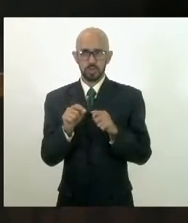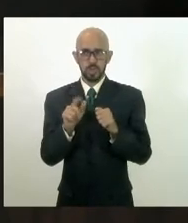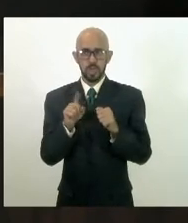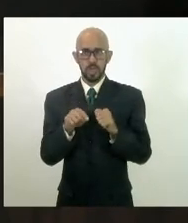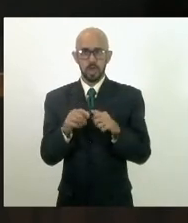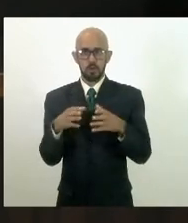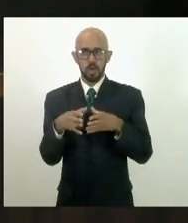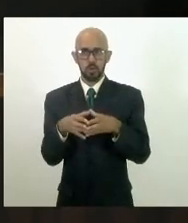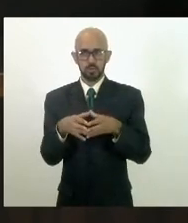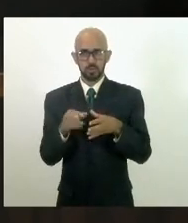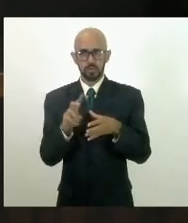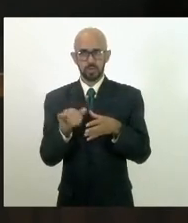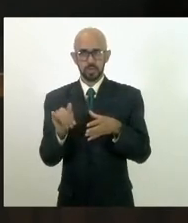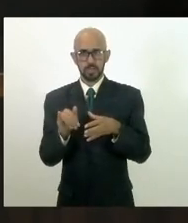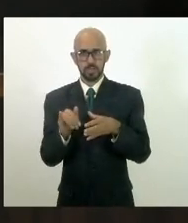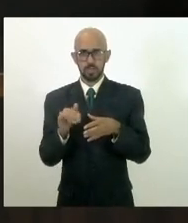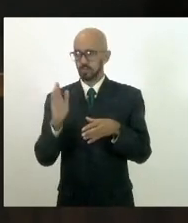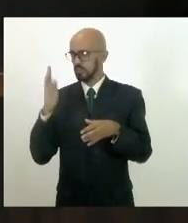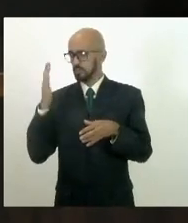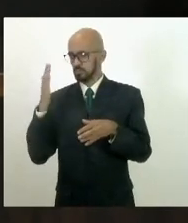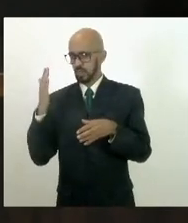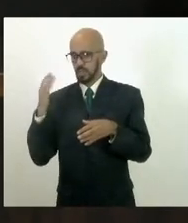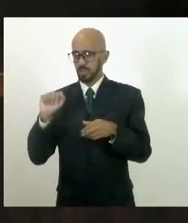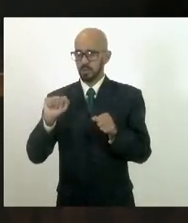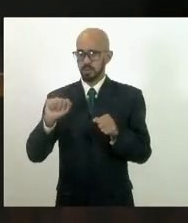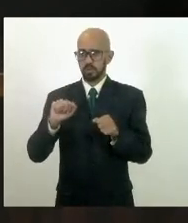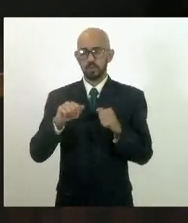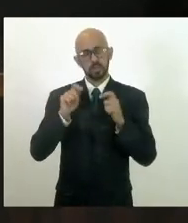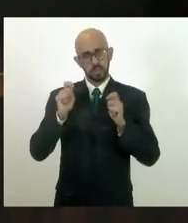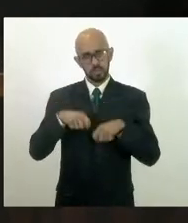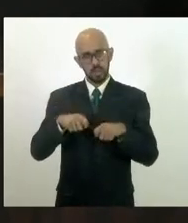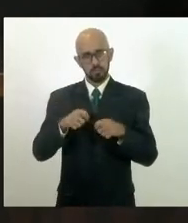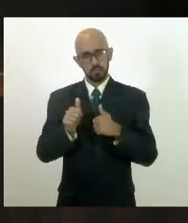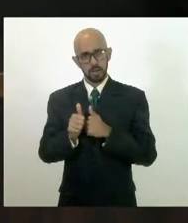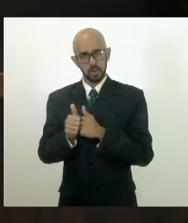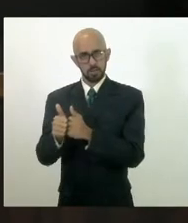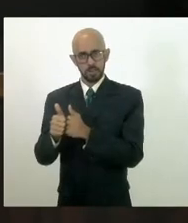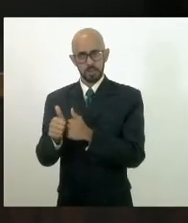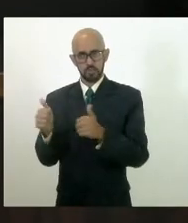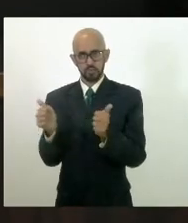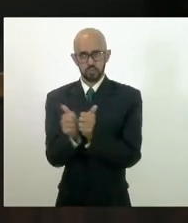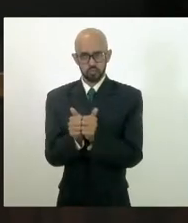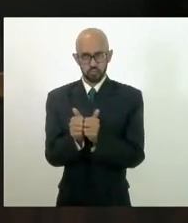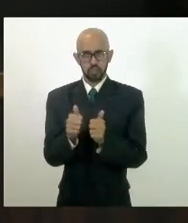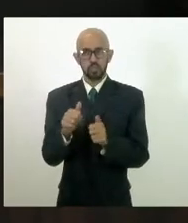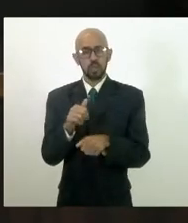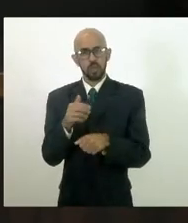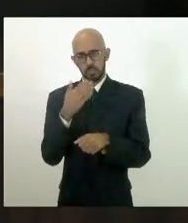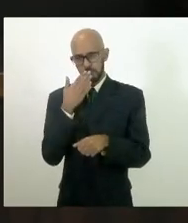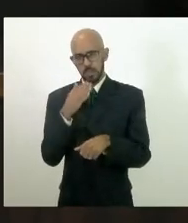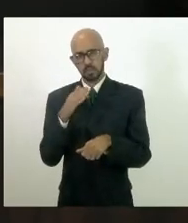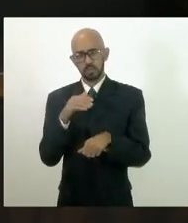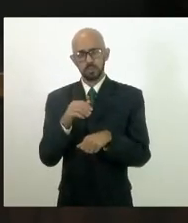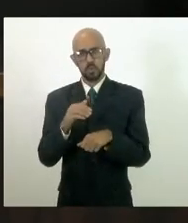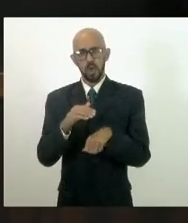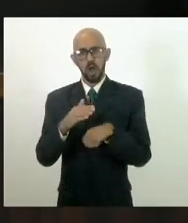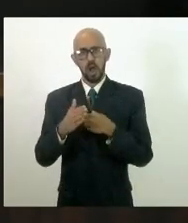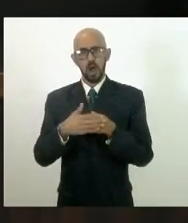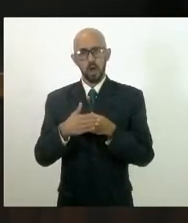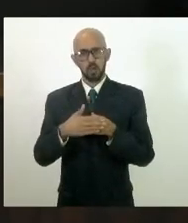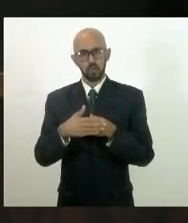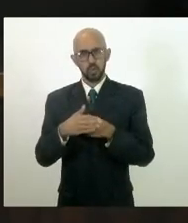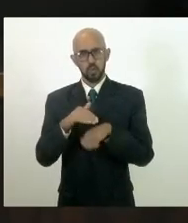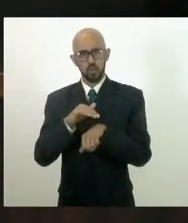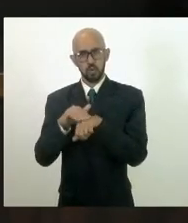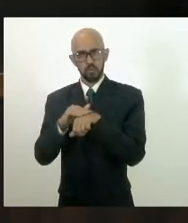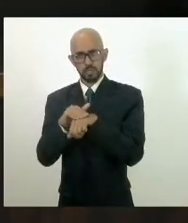exemplo, de uma comissão permanente, eu peço para o autor conversar com a comissão, o titular da comissão, o presidente da comissão.